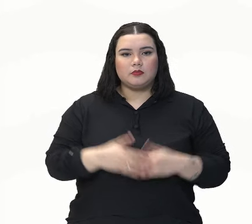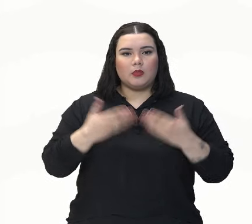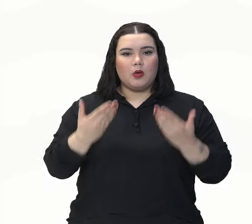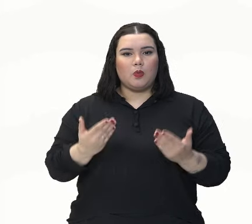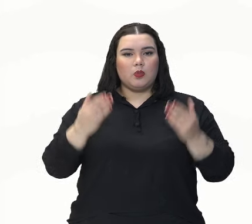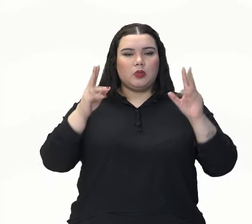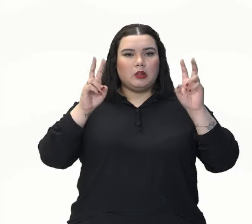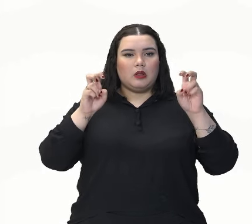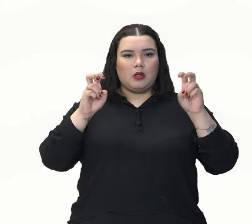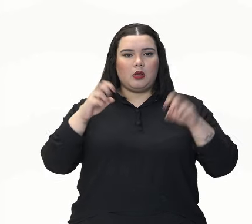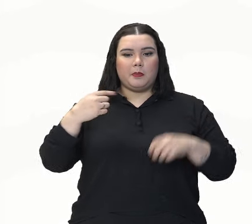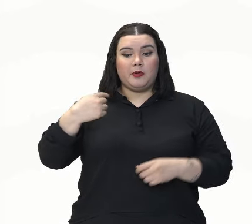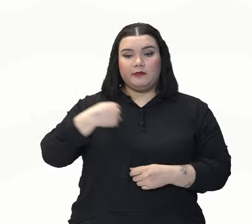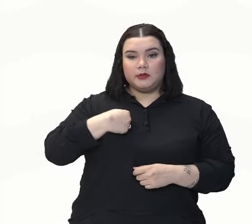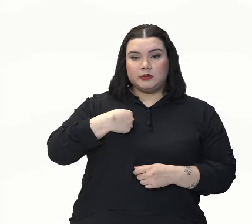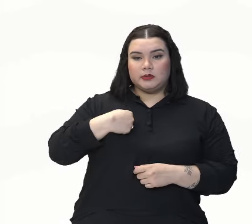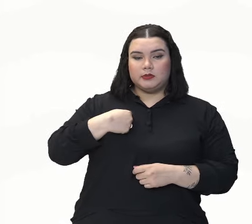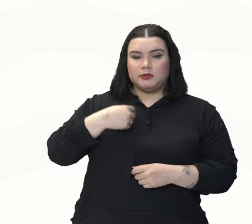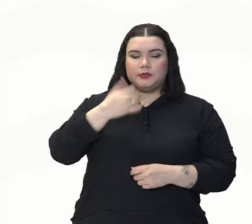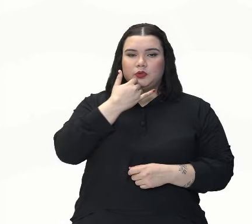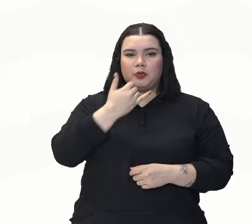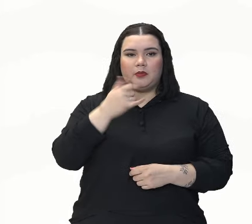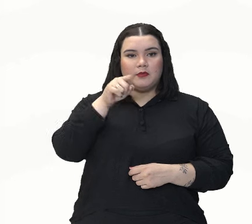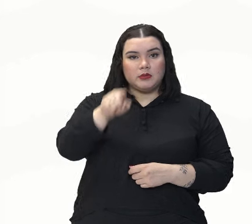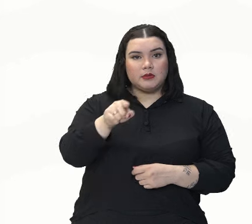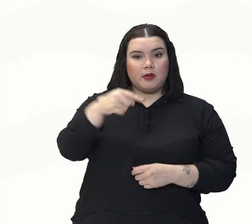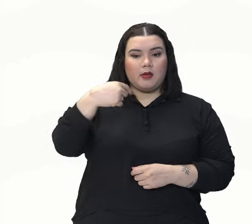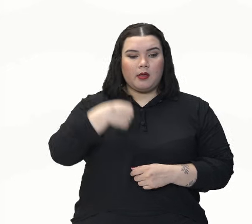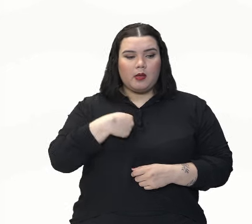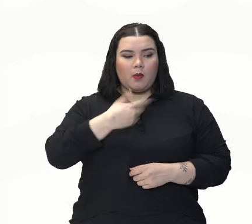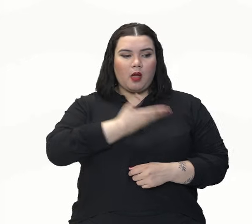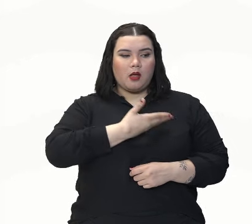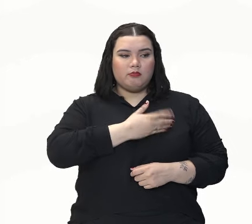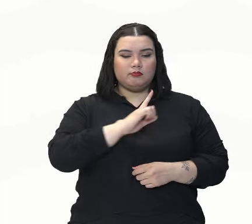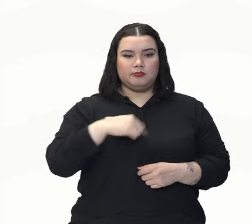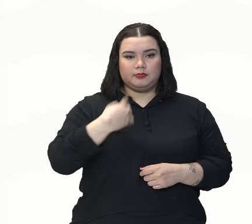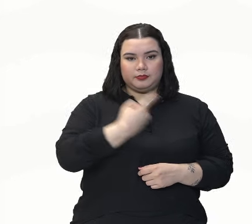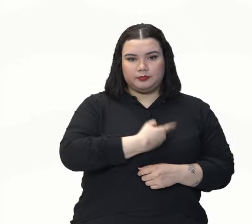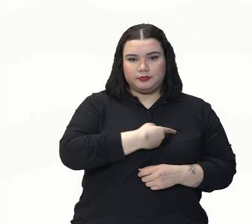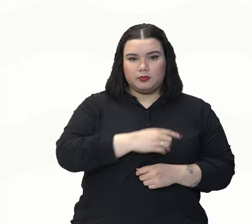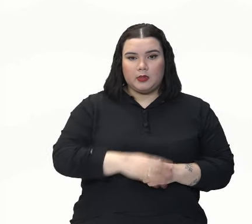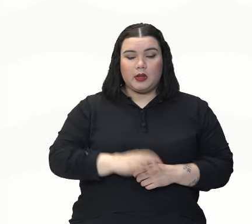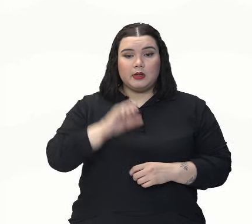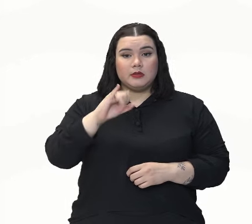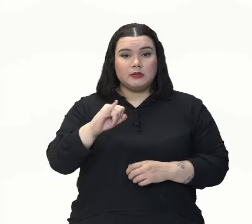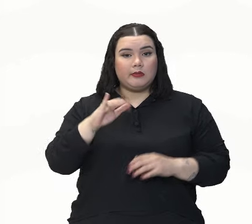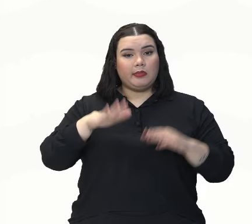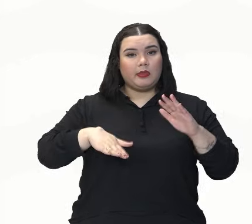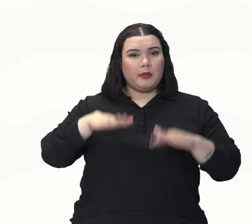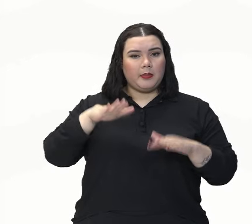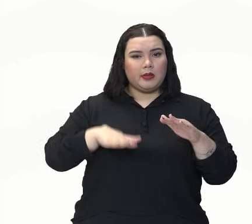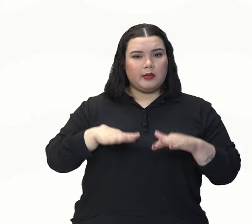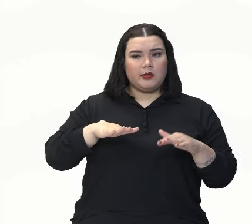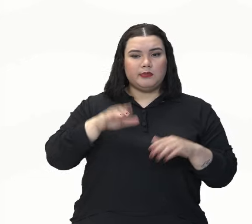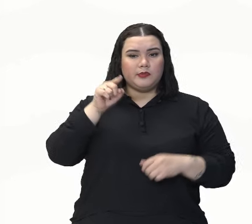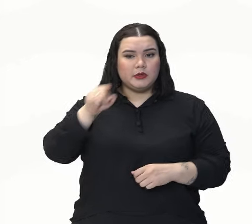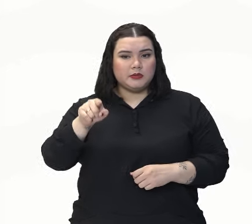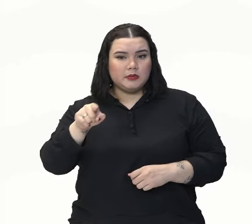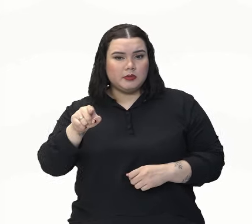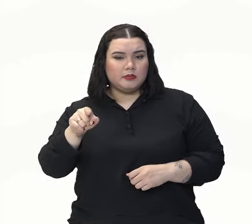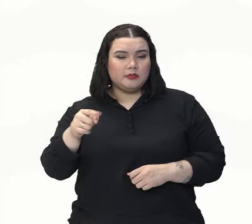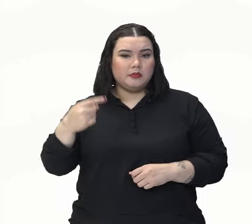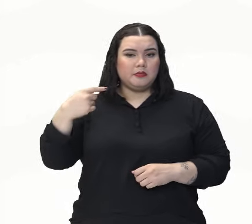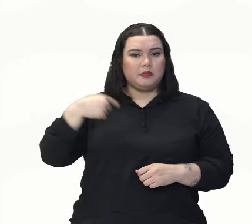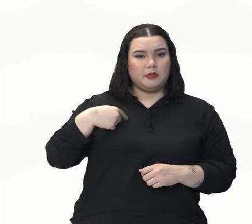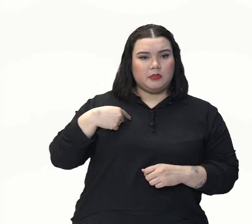eu e nossos amigos. Se depender de você, de mim e de